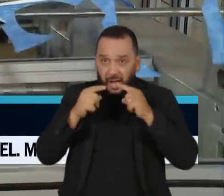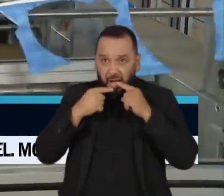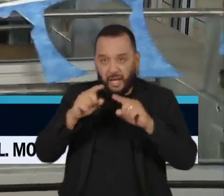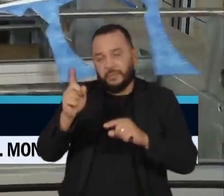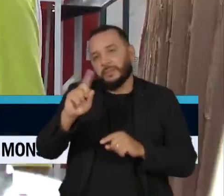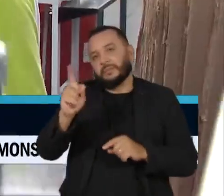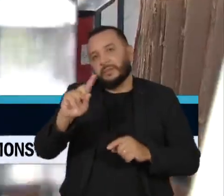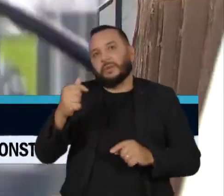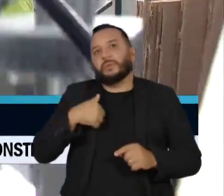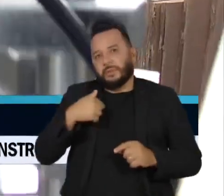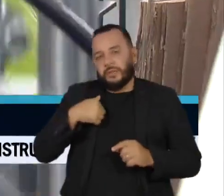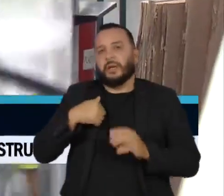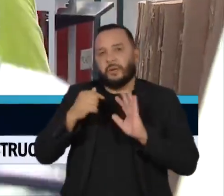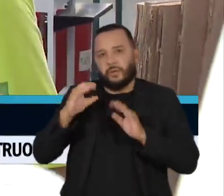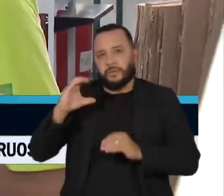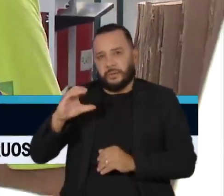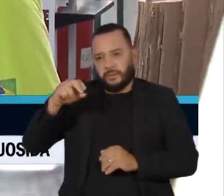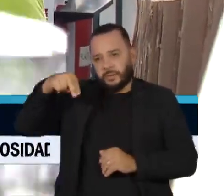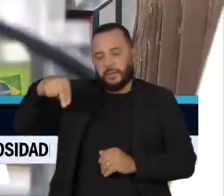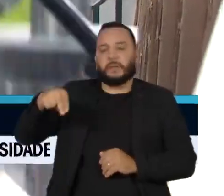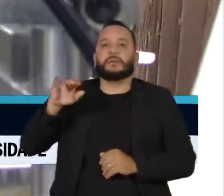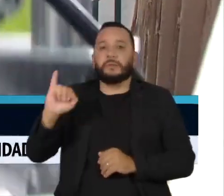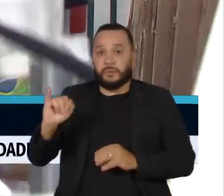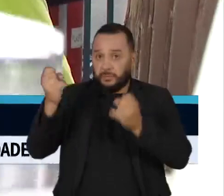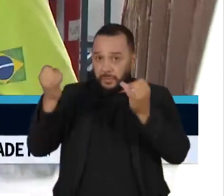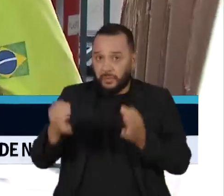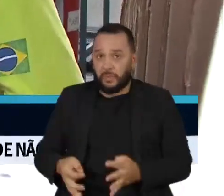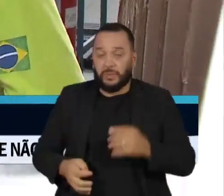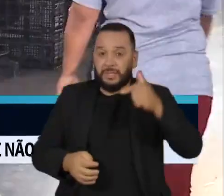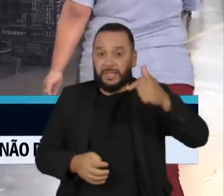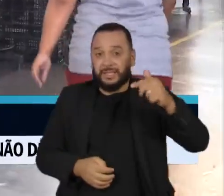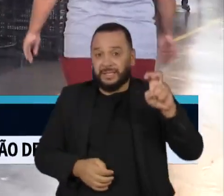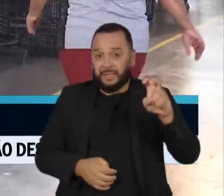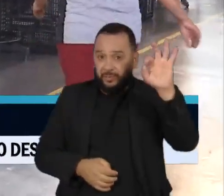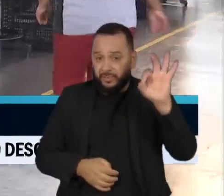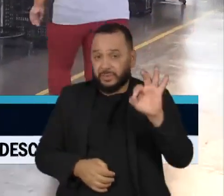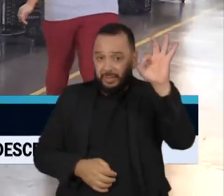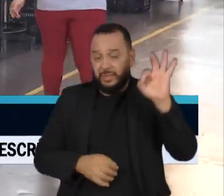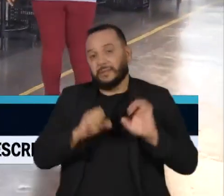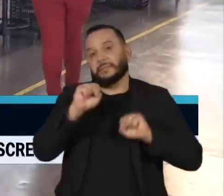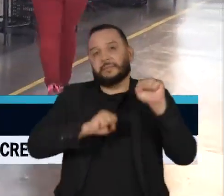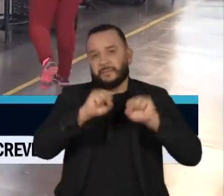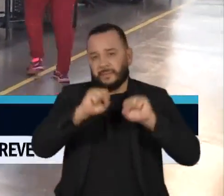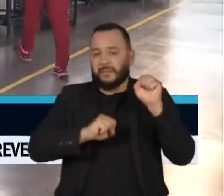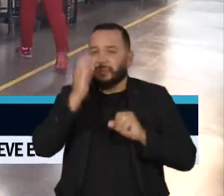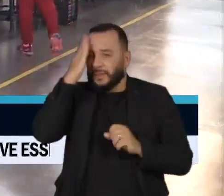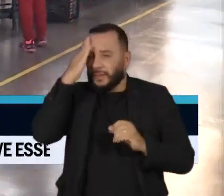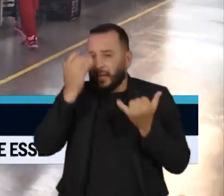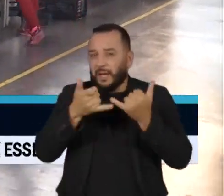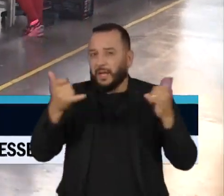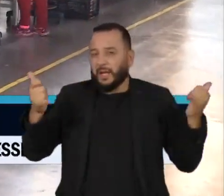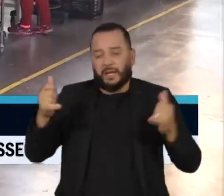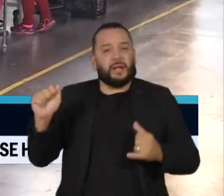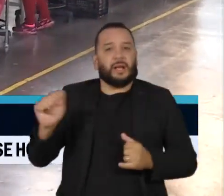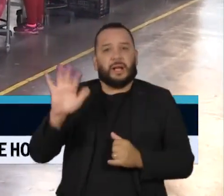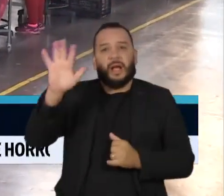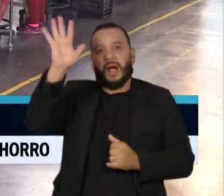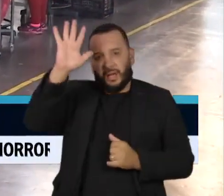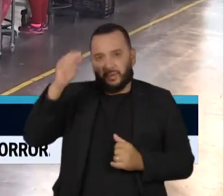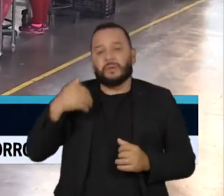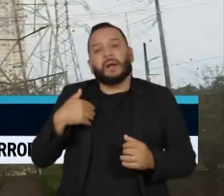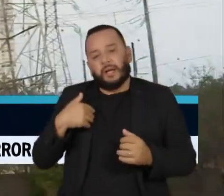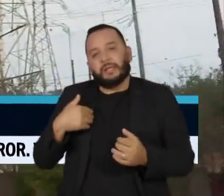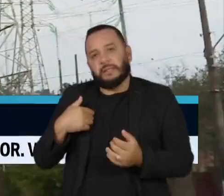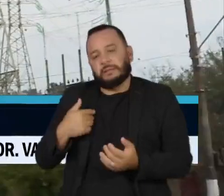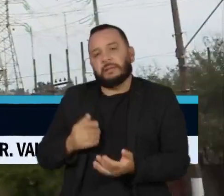Nacional da Indústria aponta que para 75% das empresas, o aumento das tarifas de energia elétrica impacta nos custos